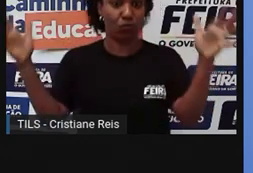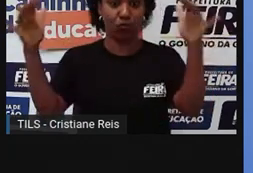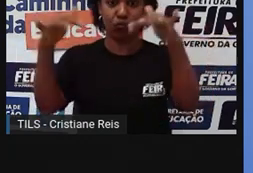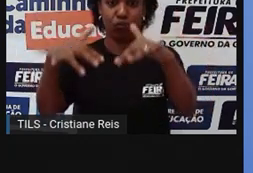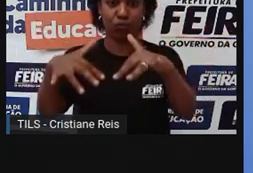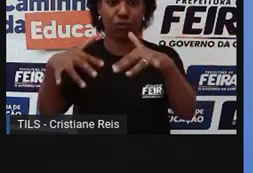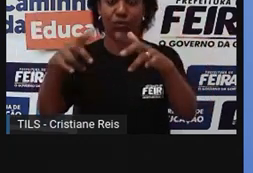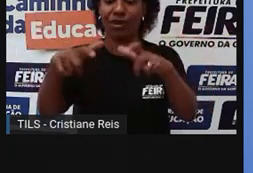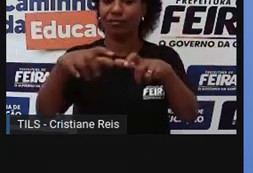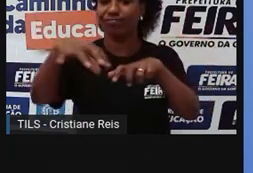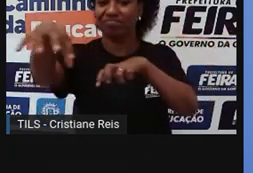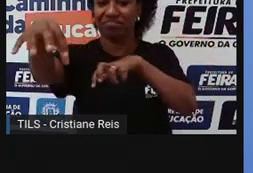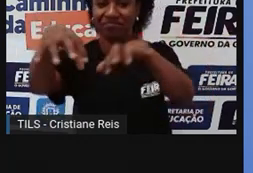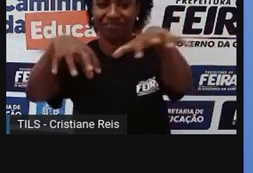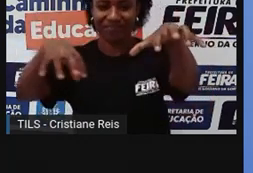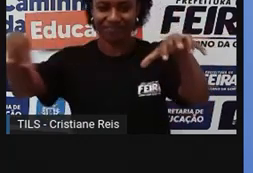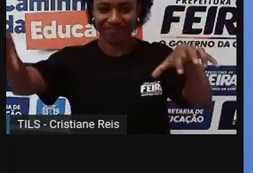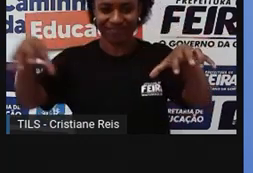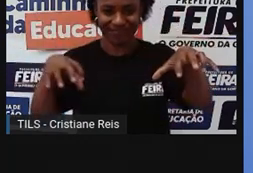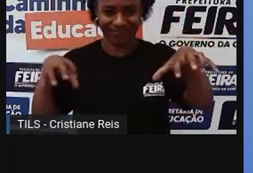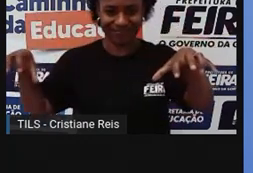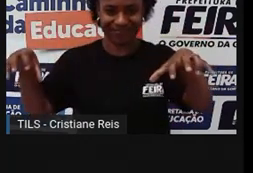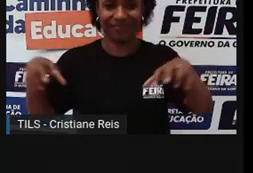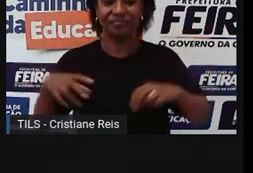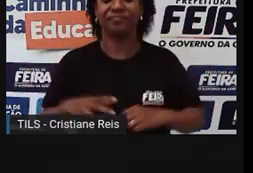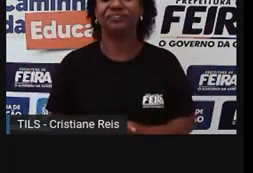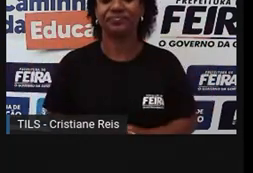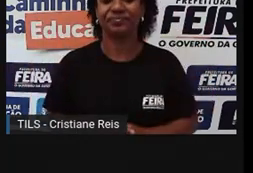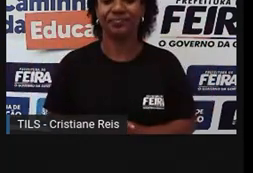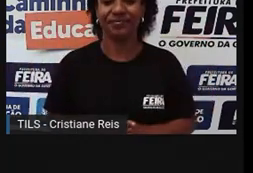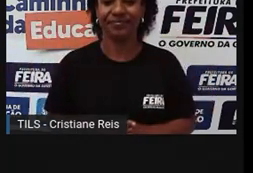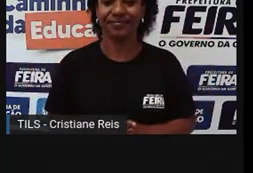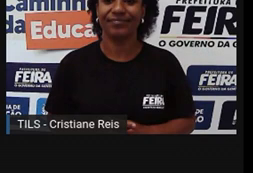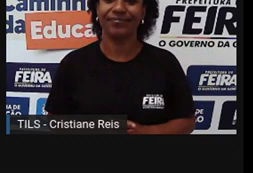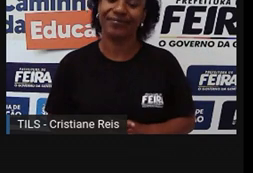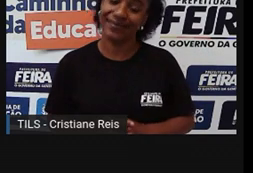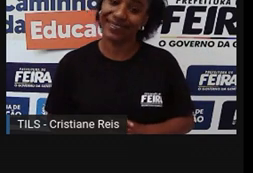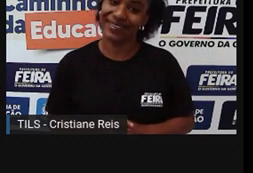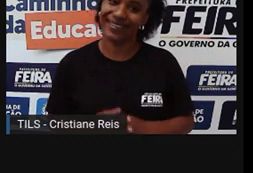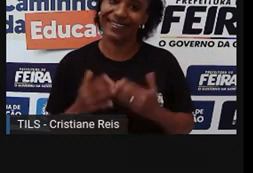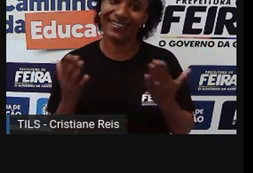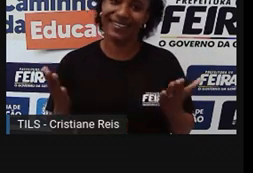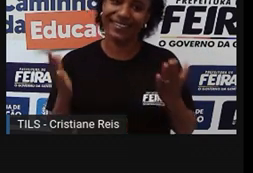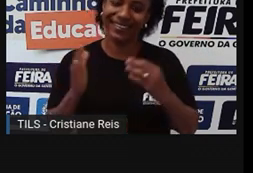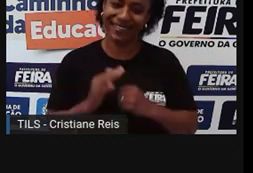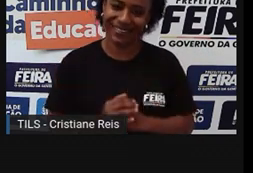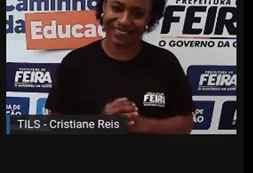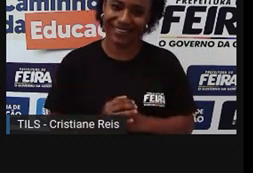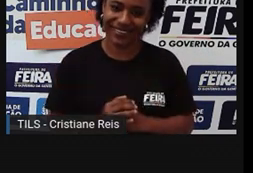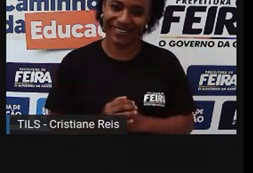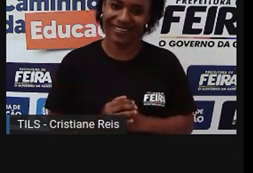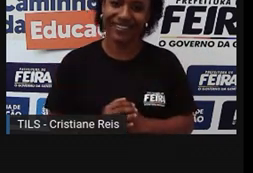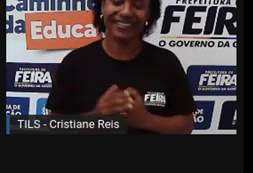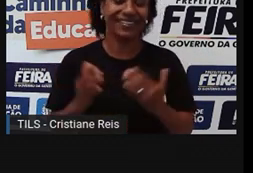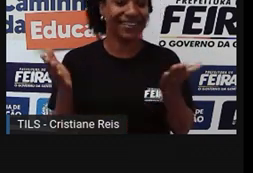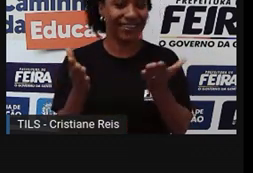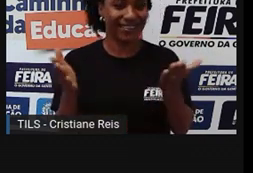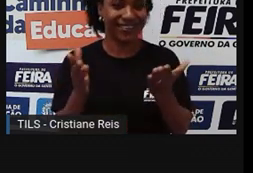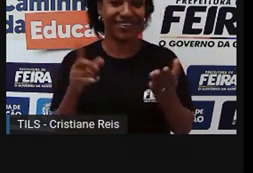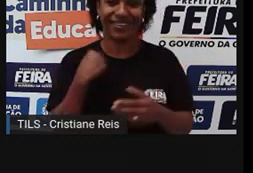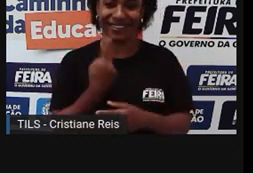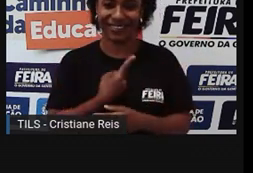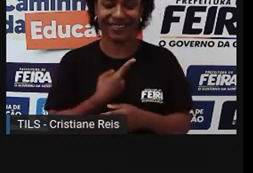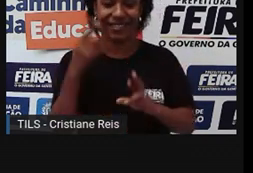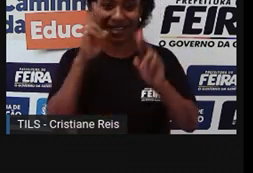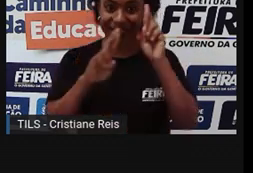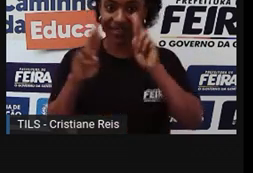a gente observa, no centro de abastecimento, né? Bom, então, falando, né, da nossa revisãozinha, nós